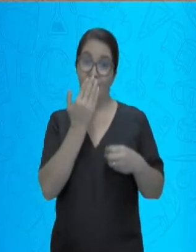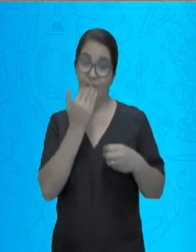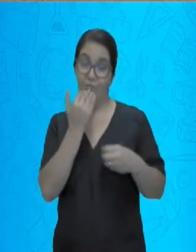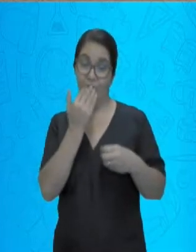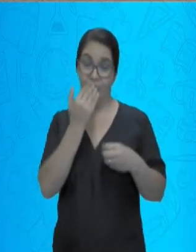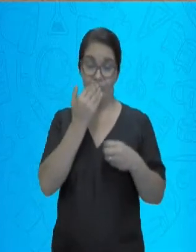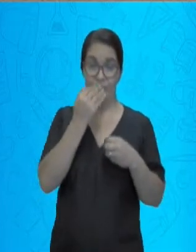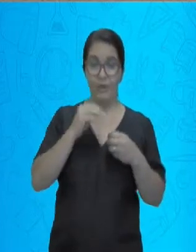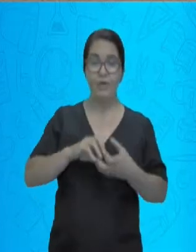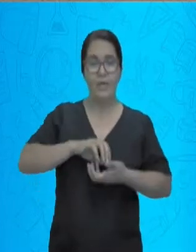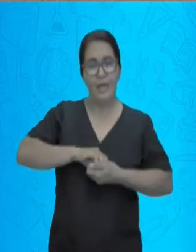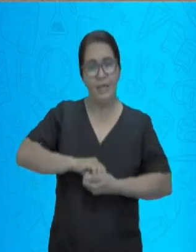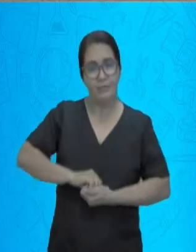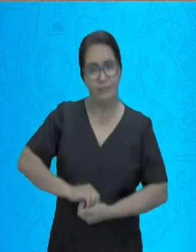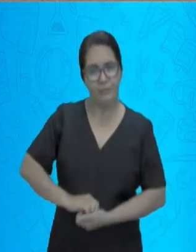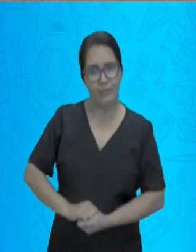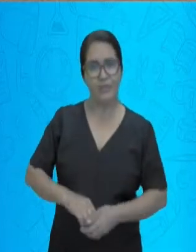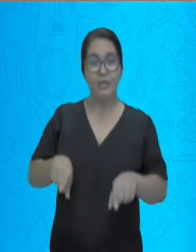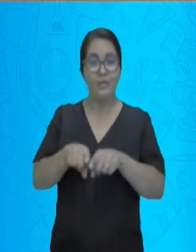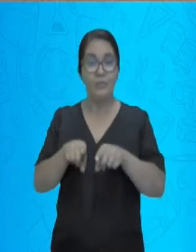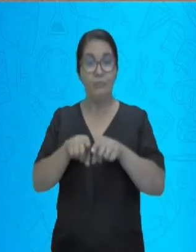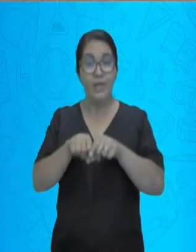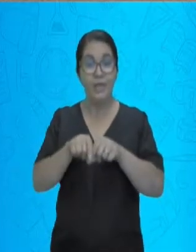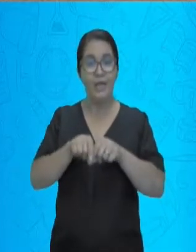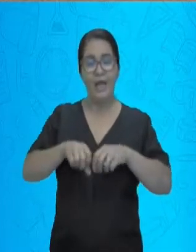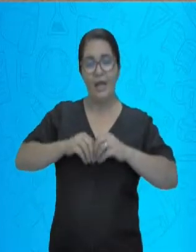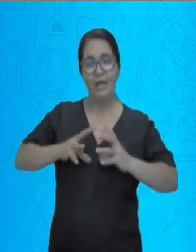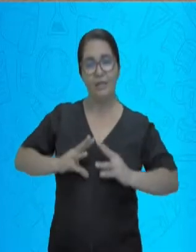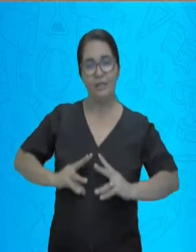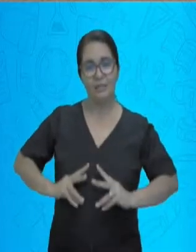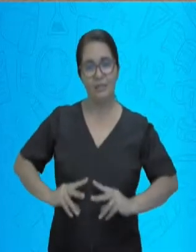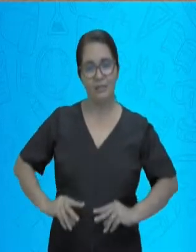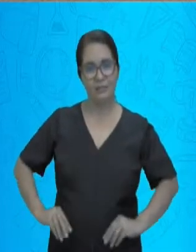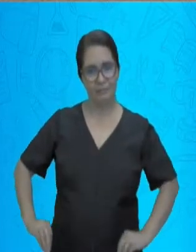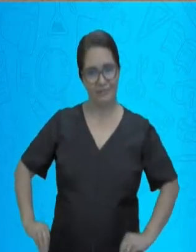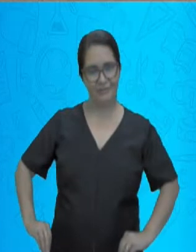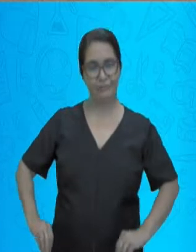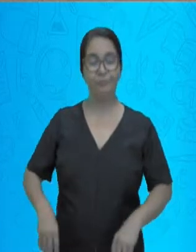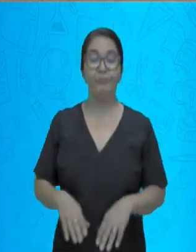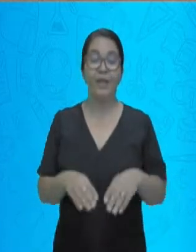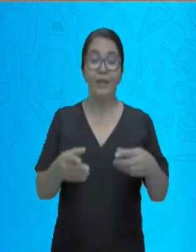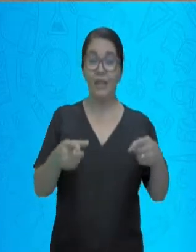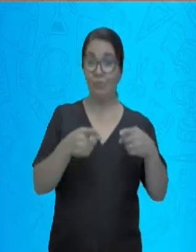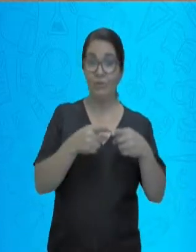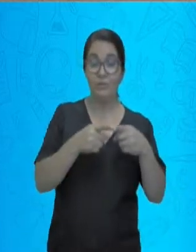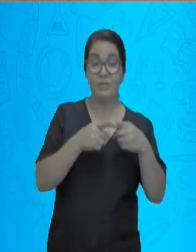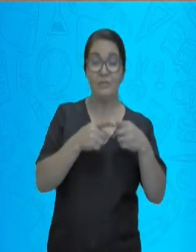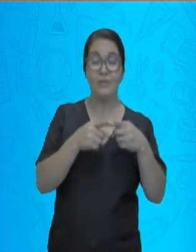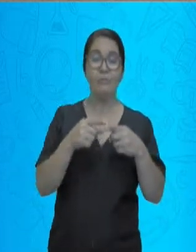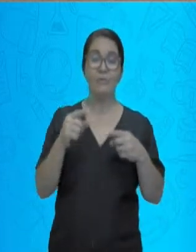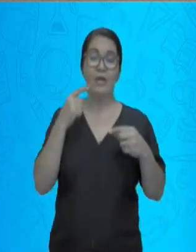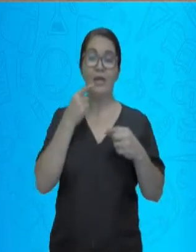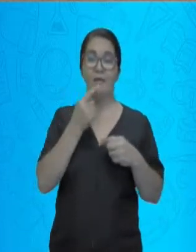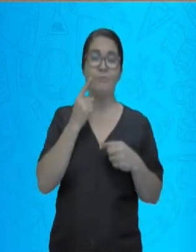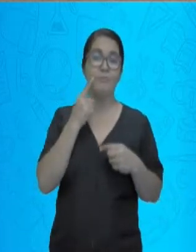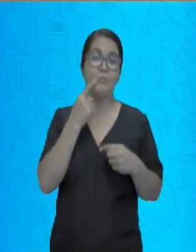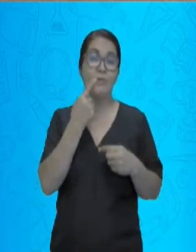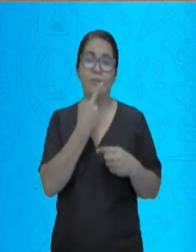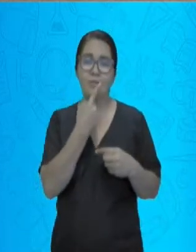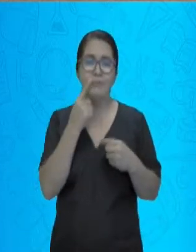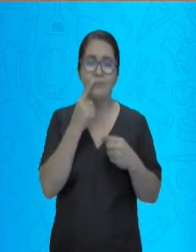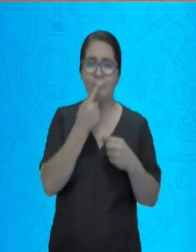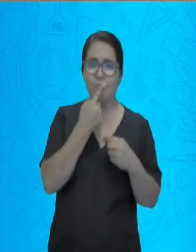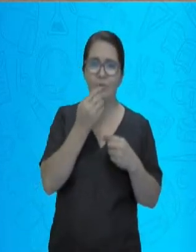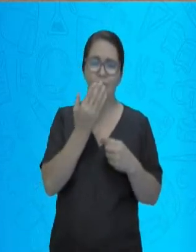digestão e a eliminação. A ingestão é a parte onde eu coloco no meu organismo